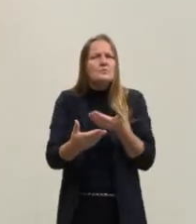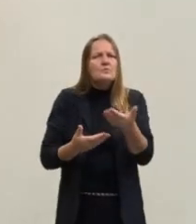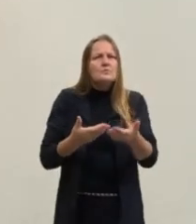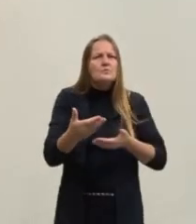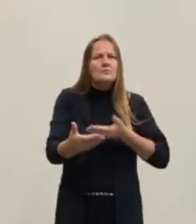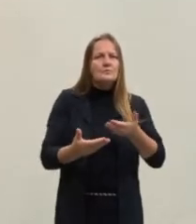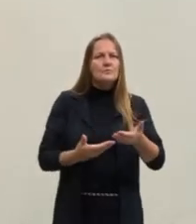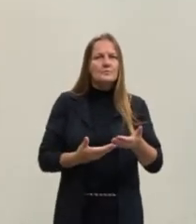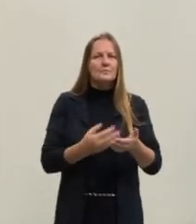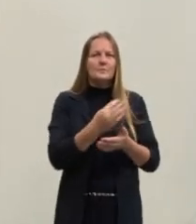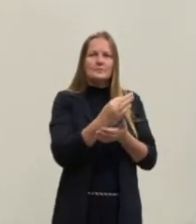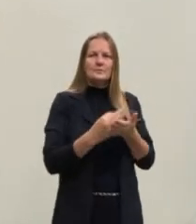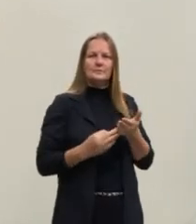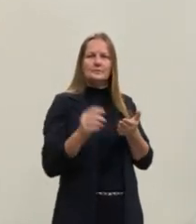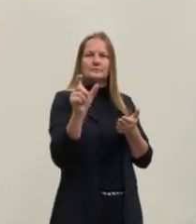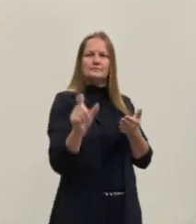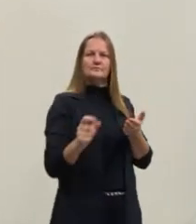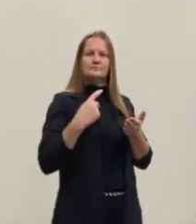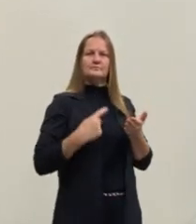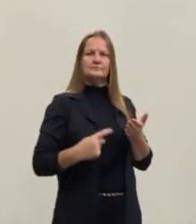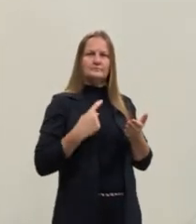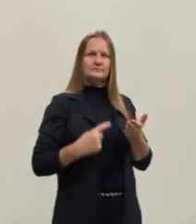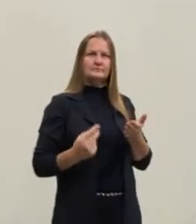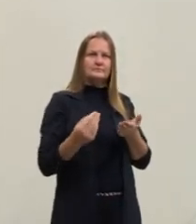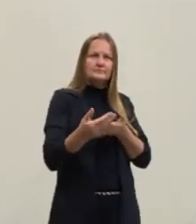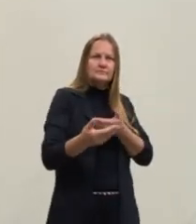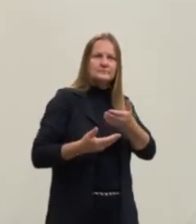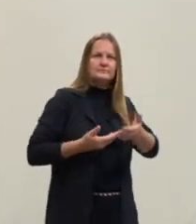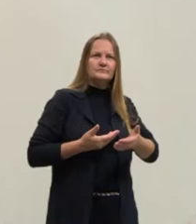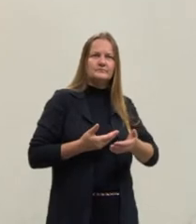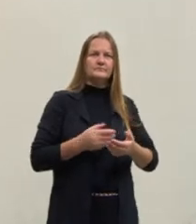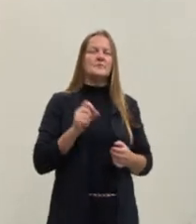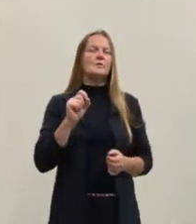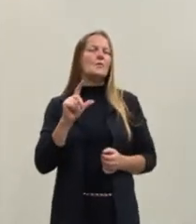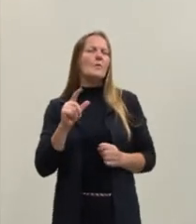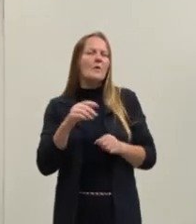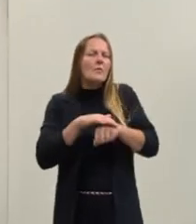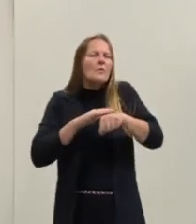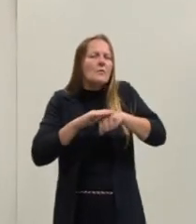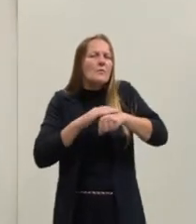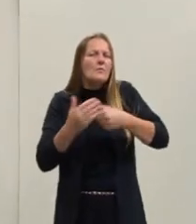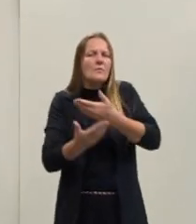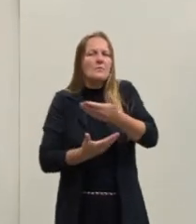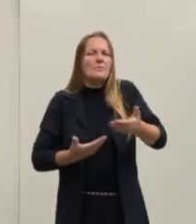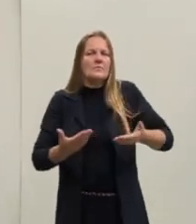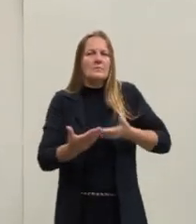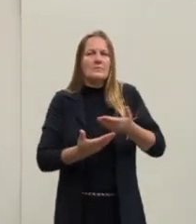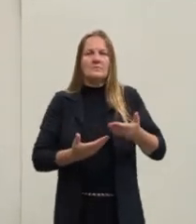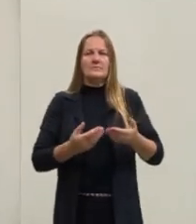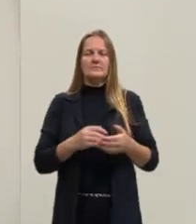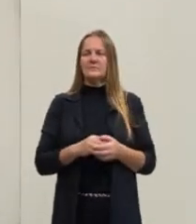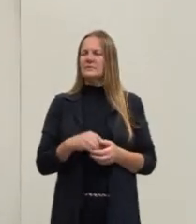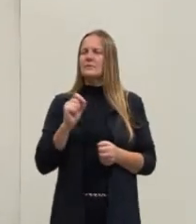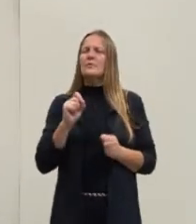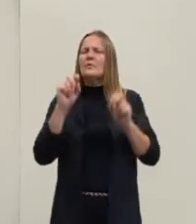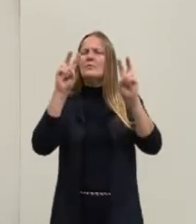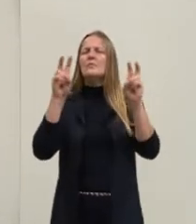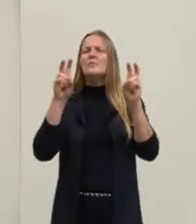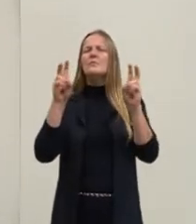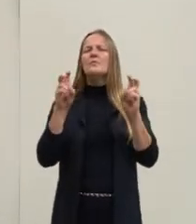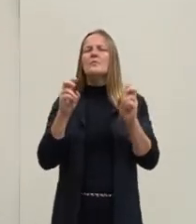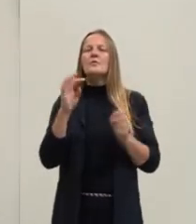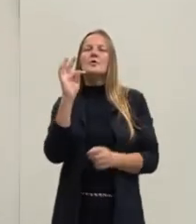entre esses personagens, ok? E qual é a conversa, qual é a tônica,